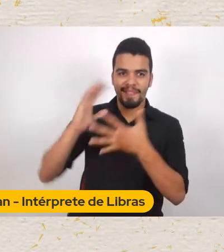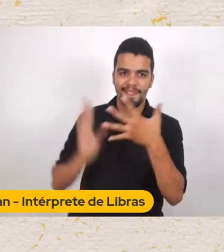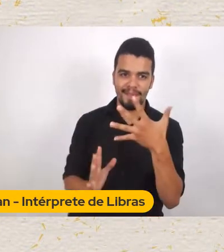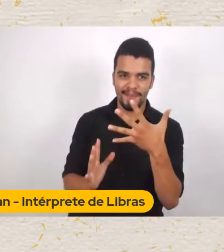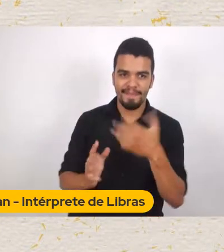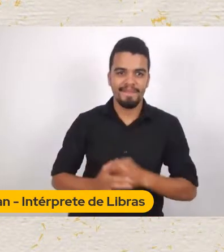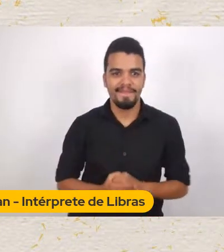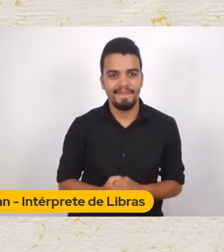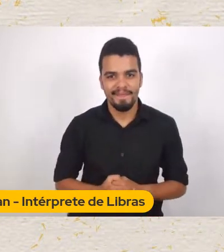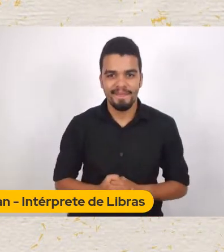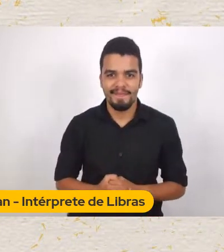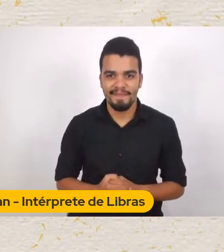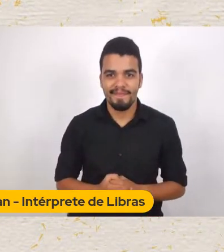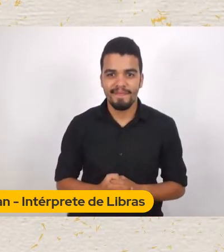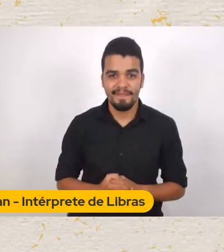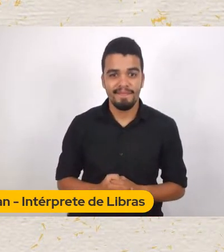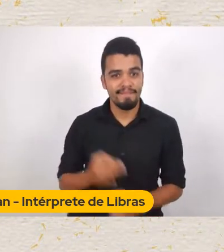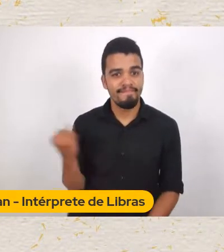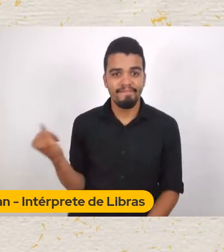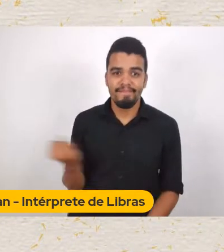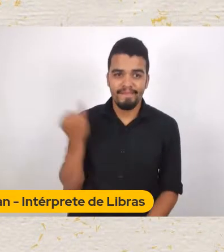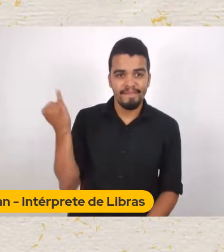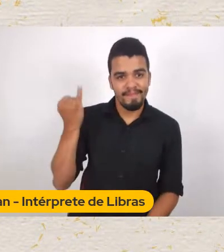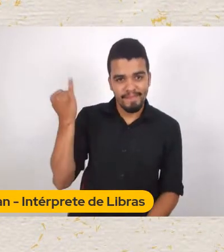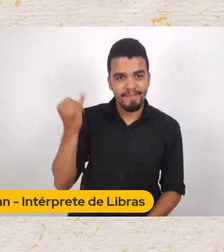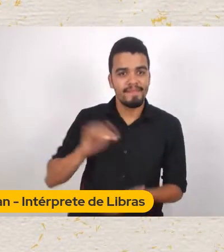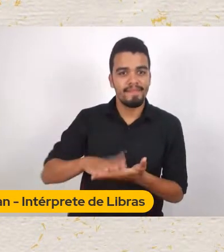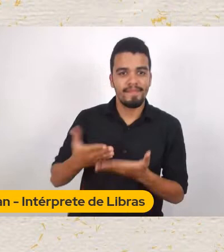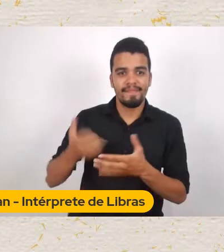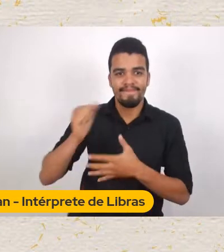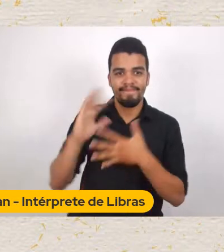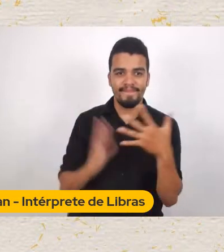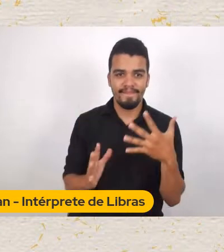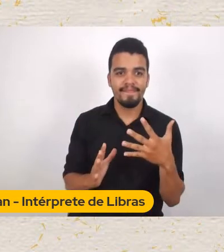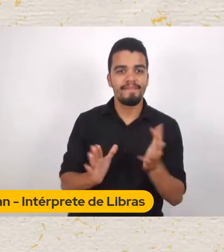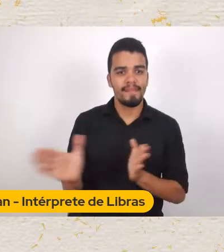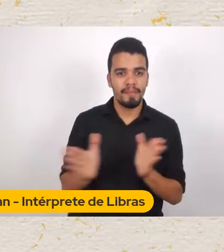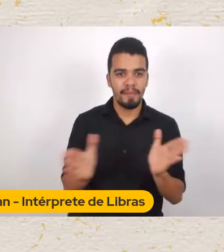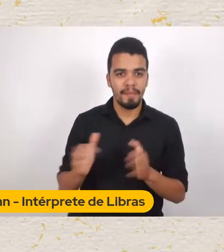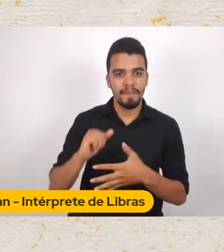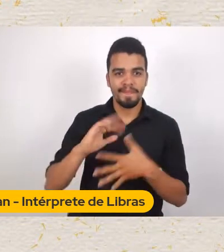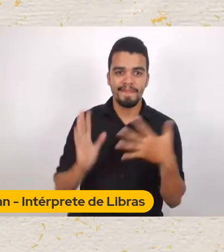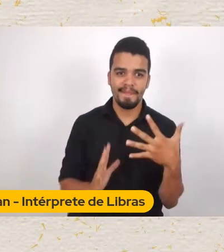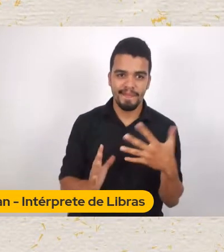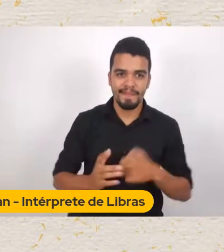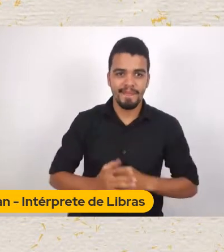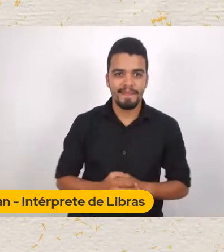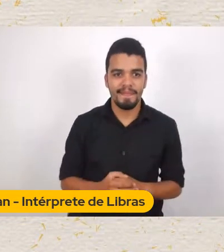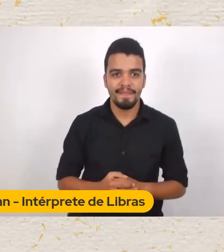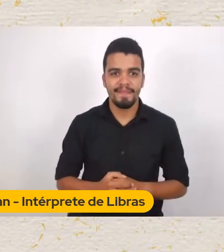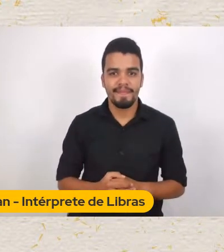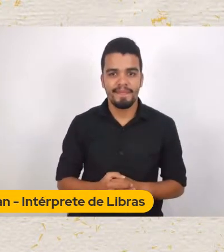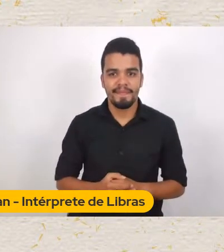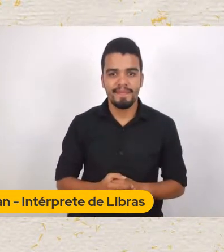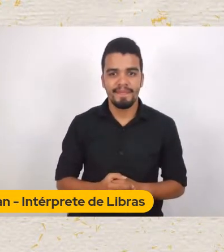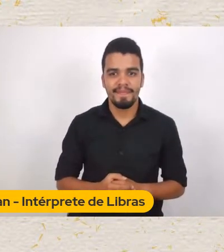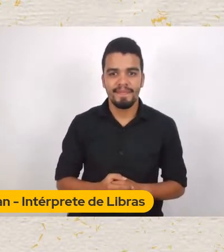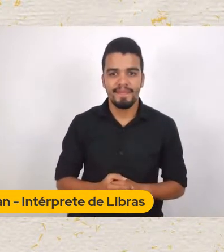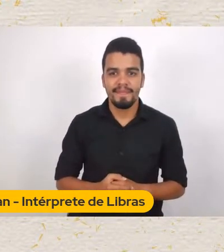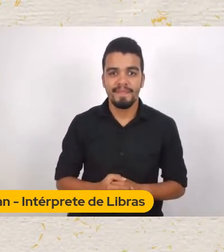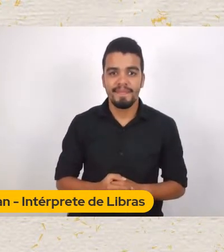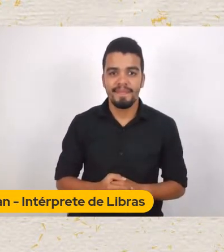Muito importante isso Eu vou pedir Eu vou pedir Para que